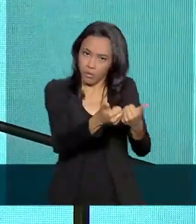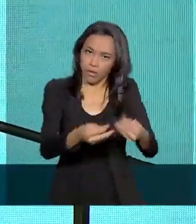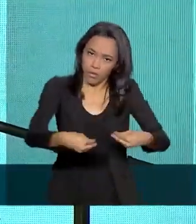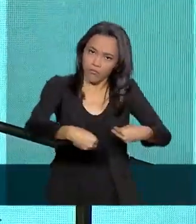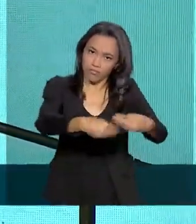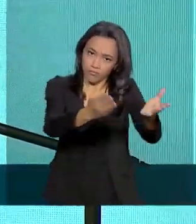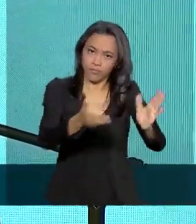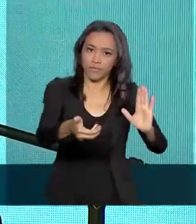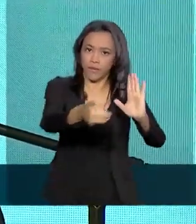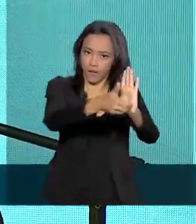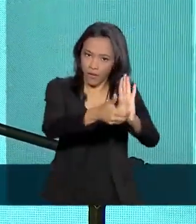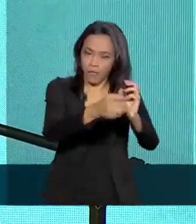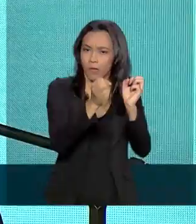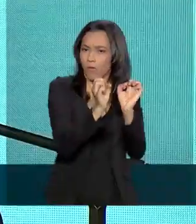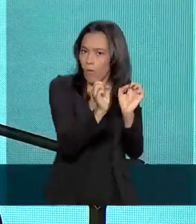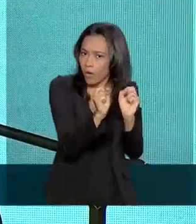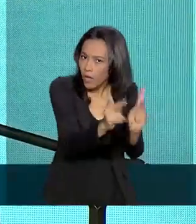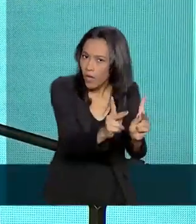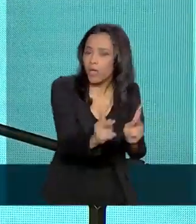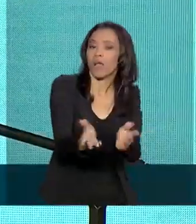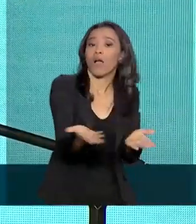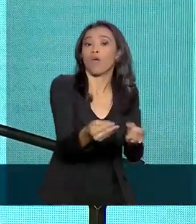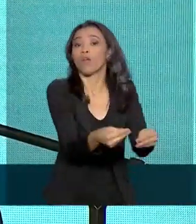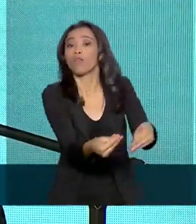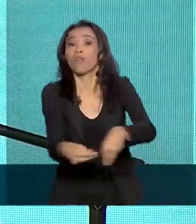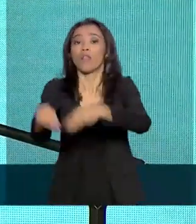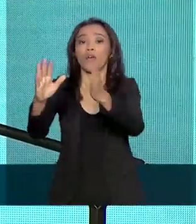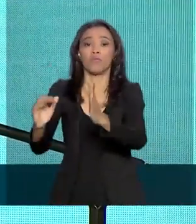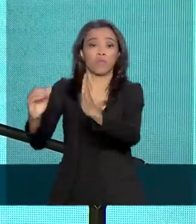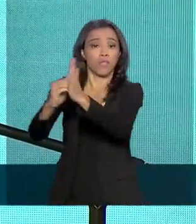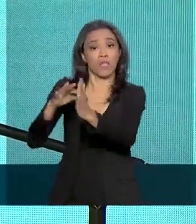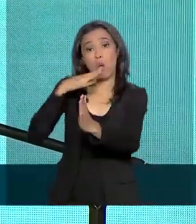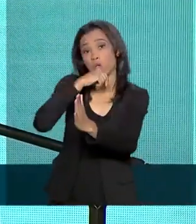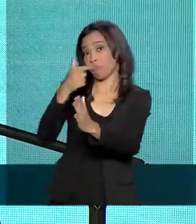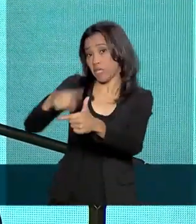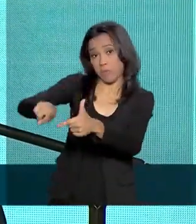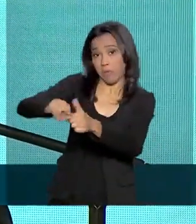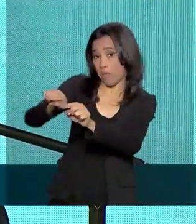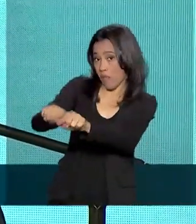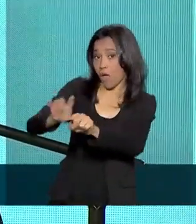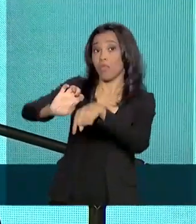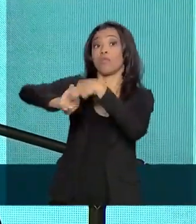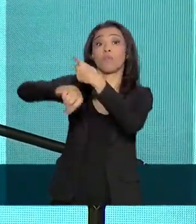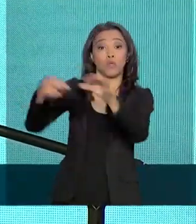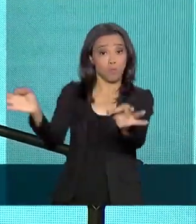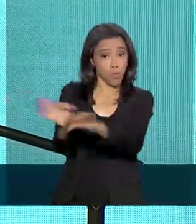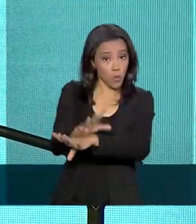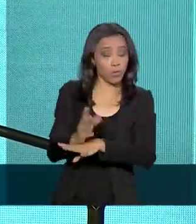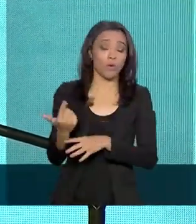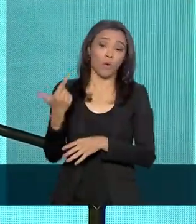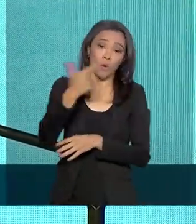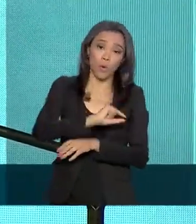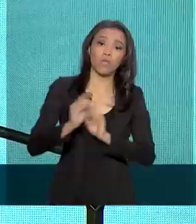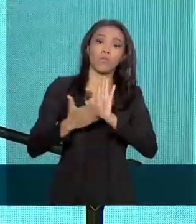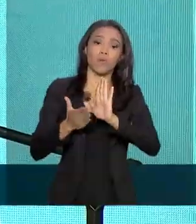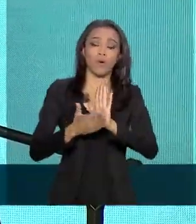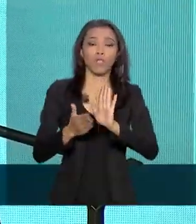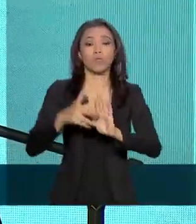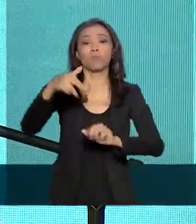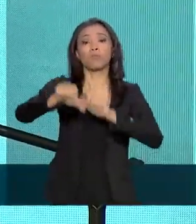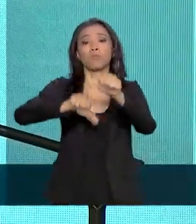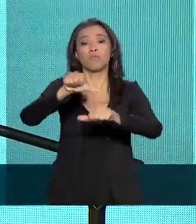Está no Senado. Acredito que não tenhamos problema lá. Depois vem a tributária. Eu tenho falado com equipe econômica.